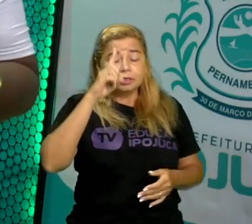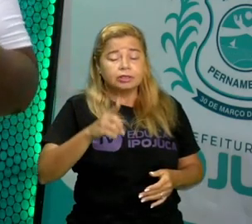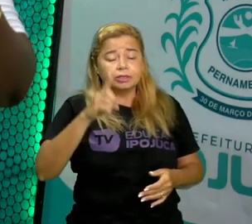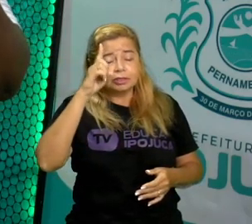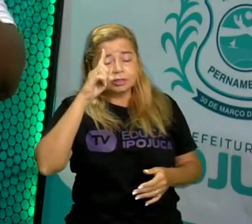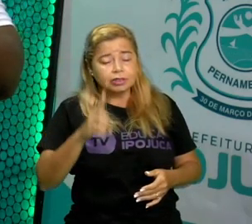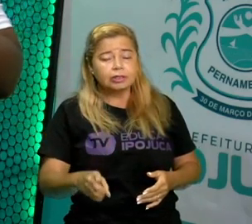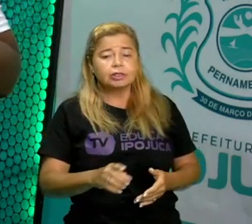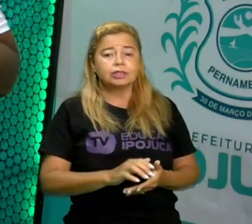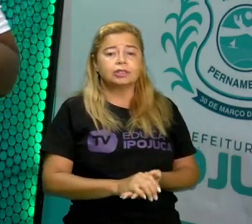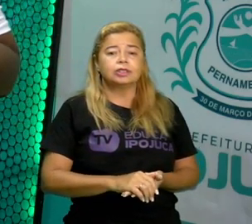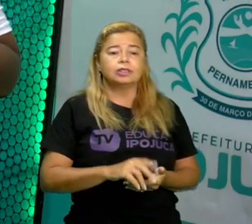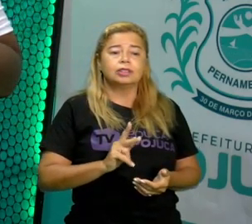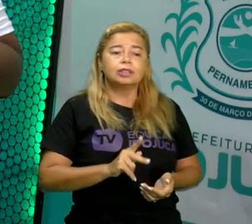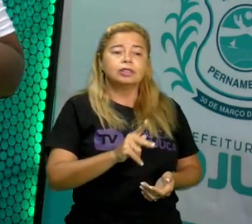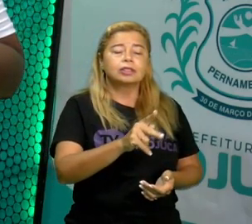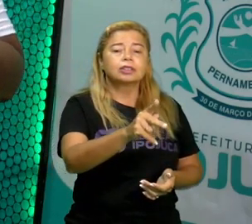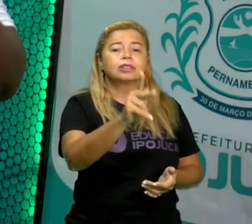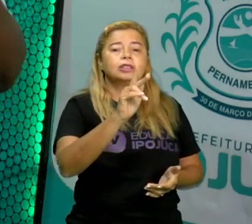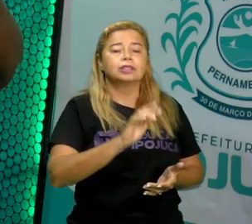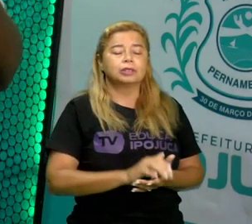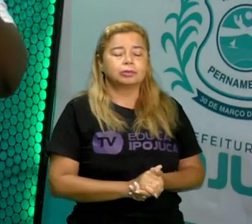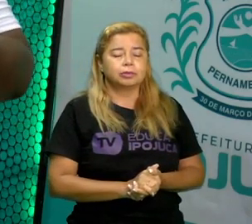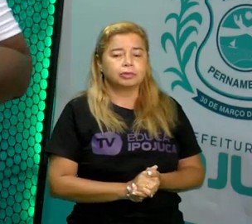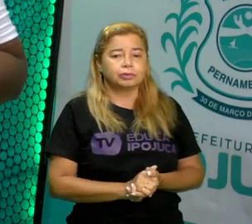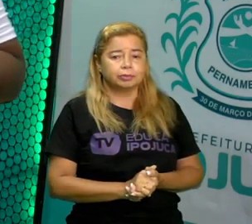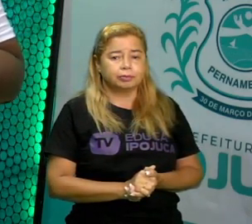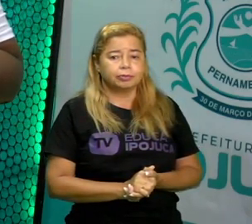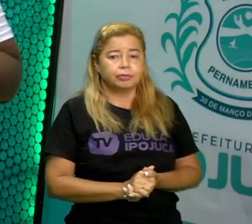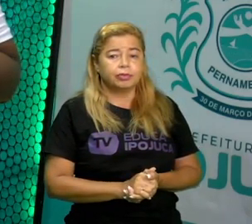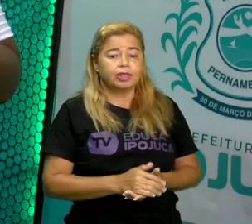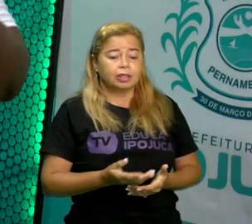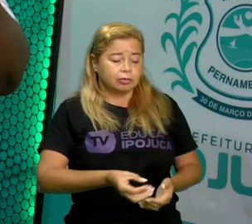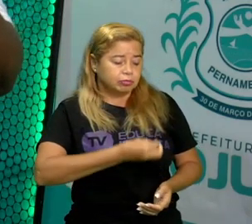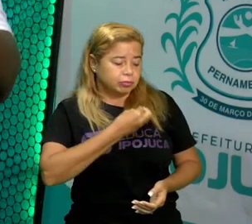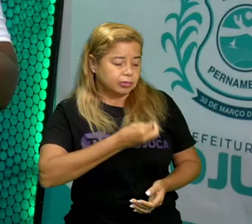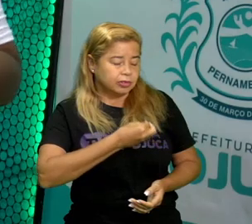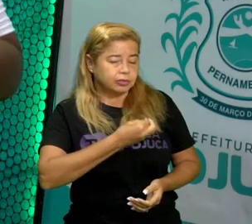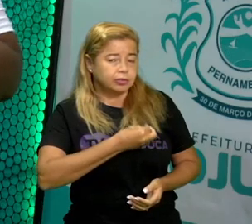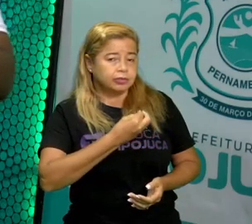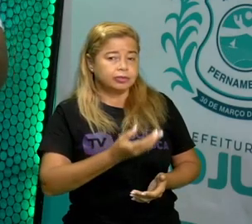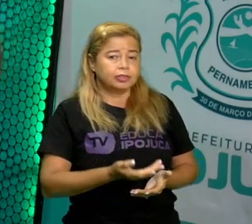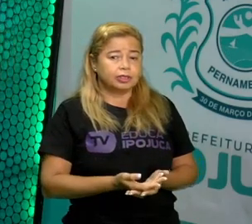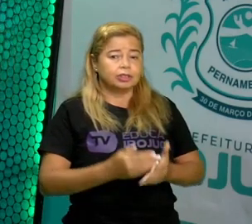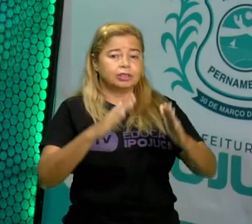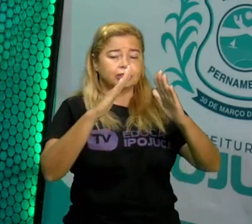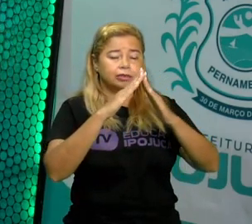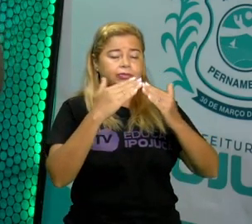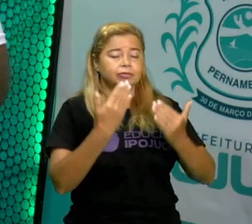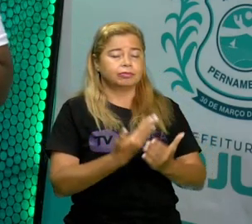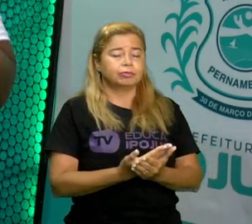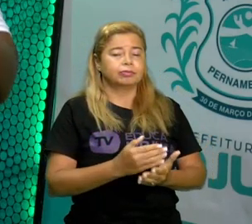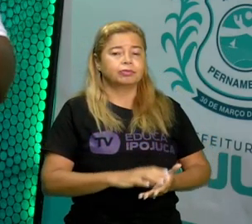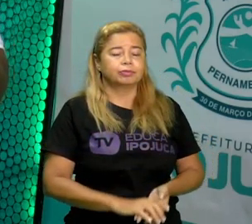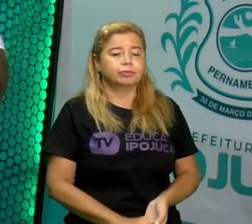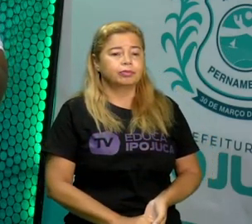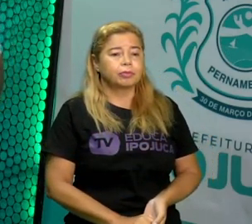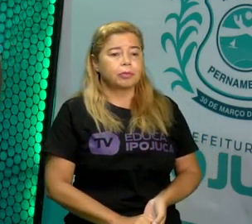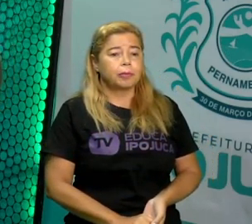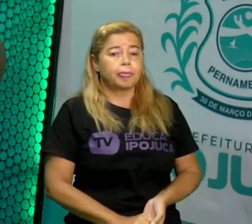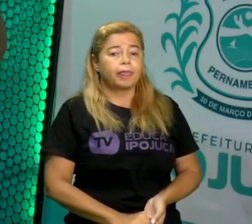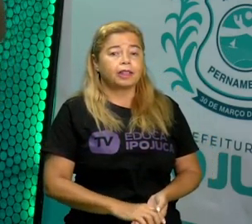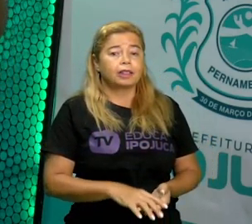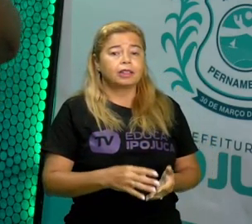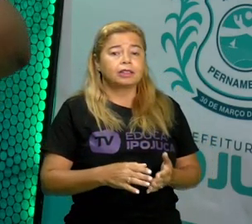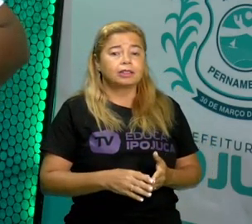criançada, no nosso cotidiano, na nossa vida escolar, certo? Ela